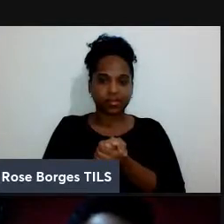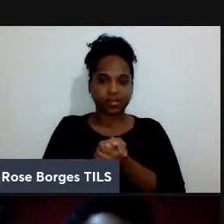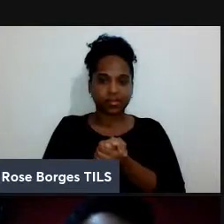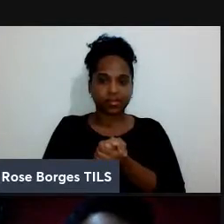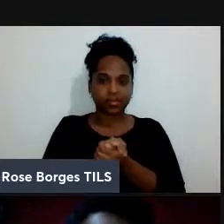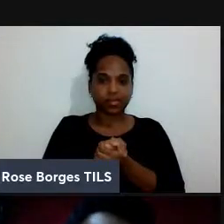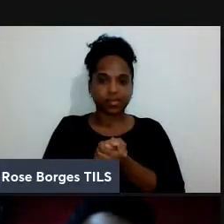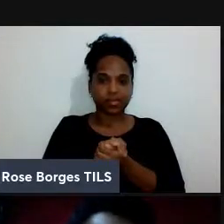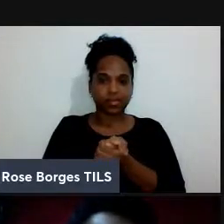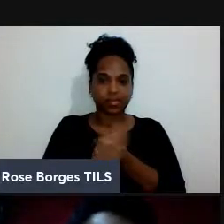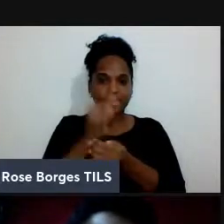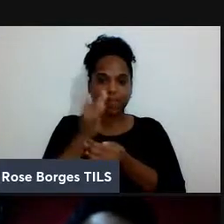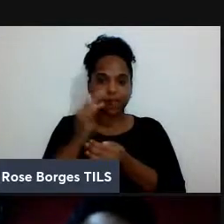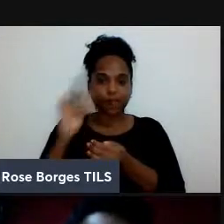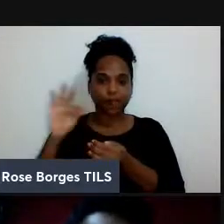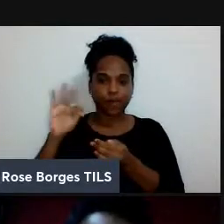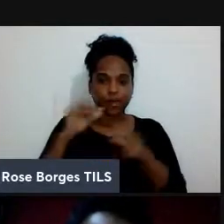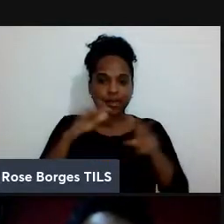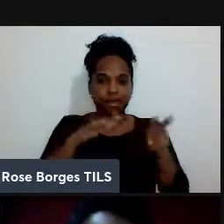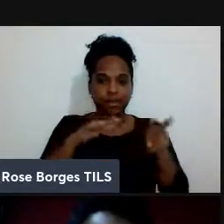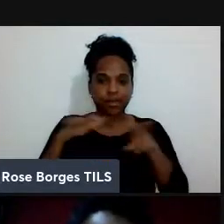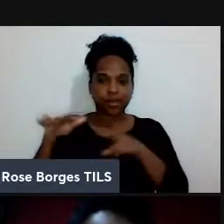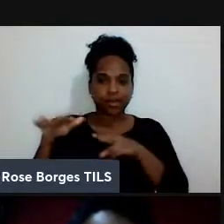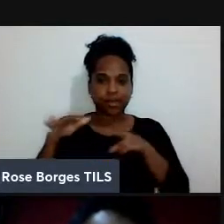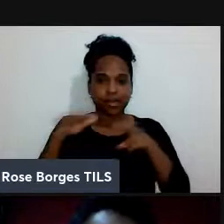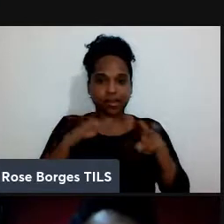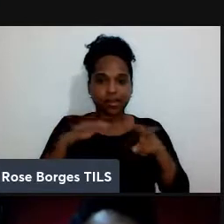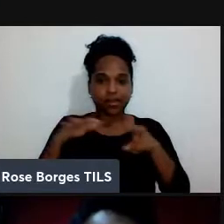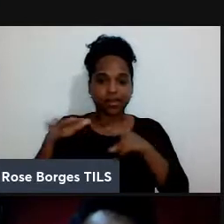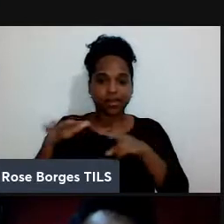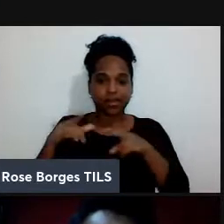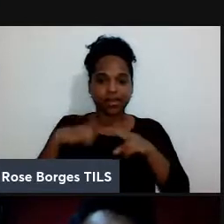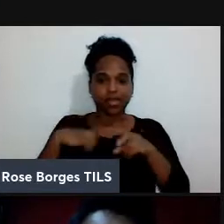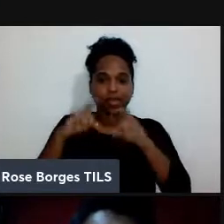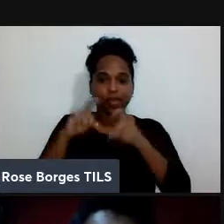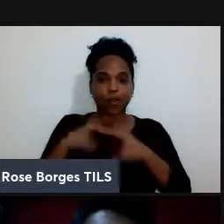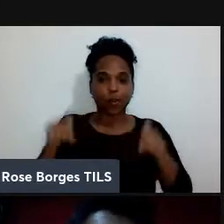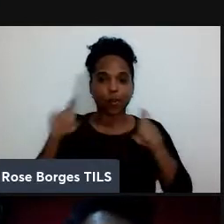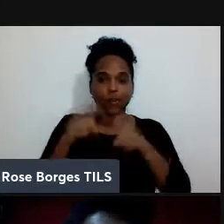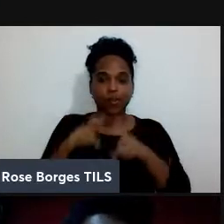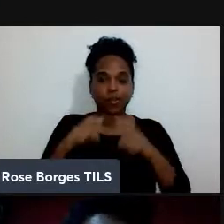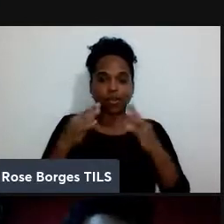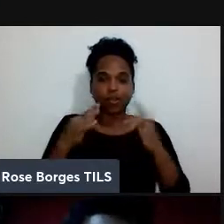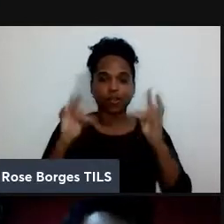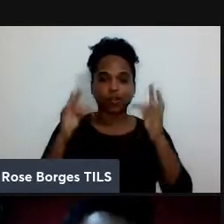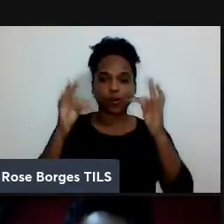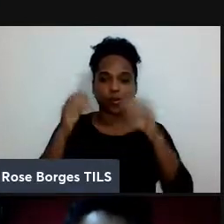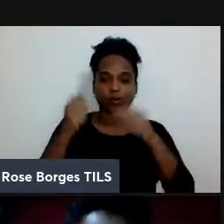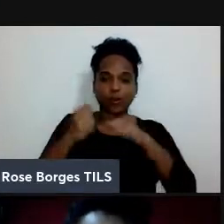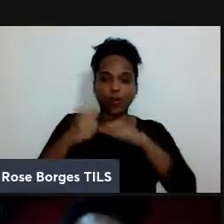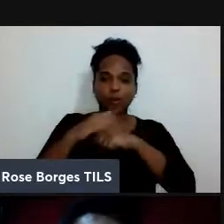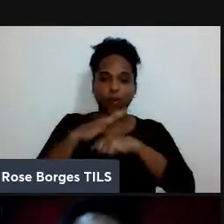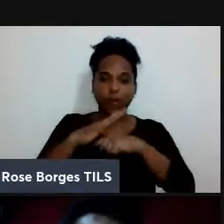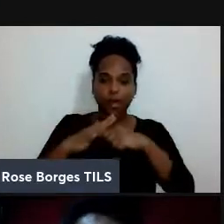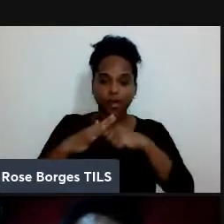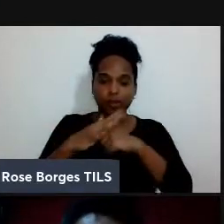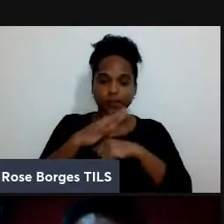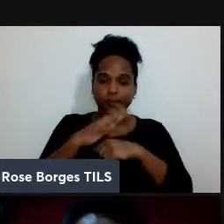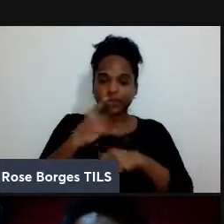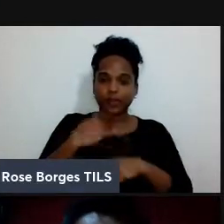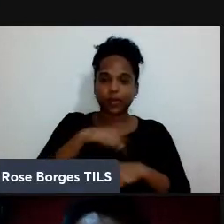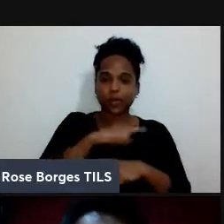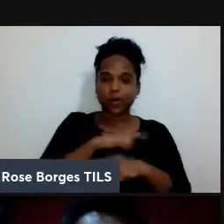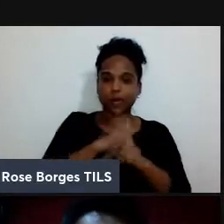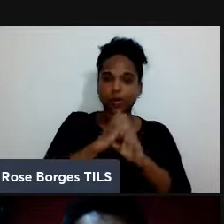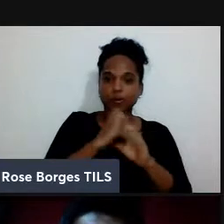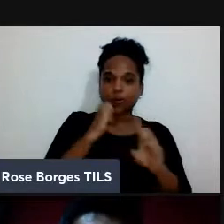toda semana sai uma notícia sobre computação quântica sobre tecnologias quânticas e os nossos engenheiros vão